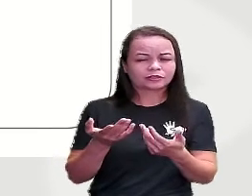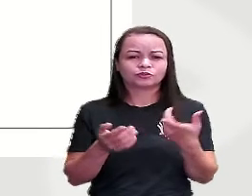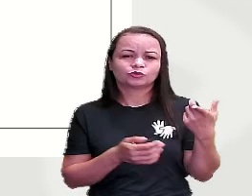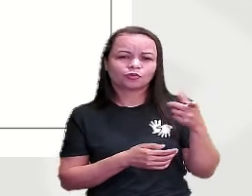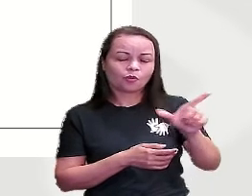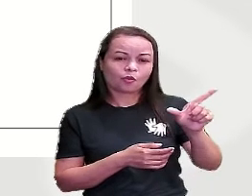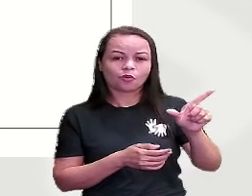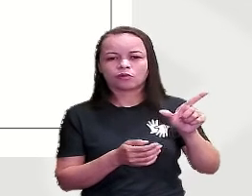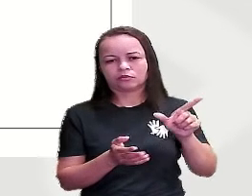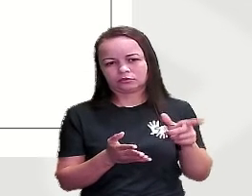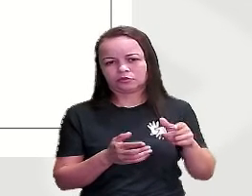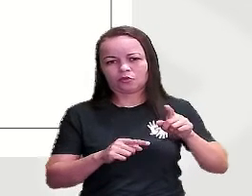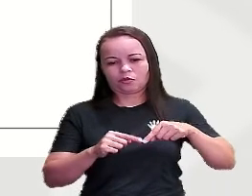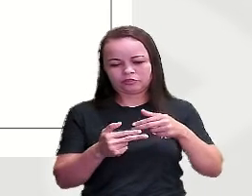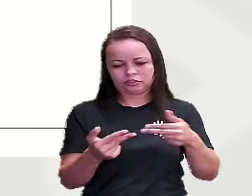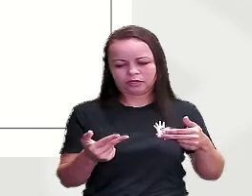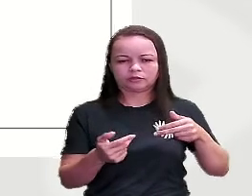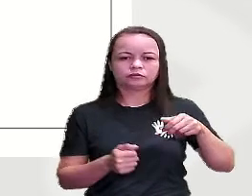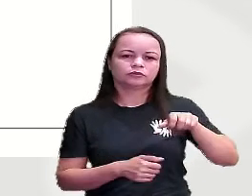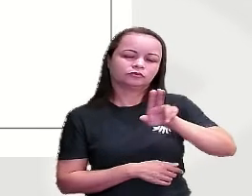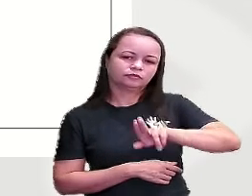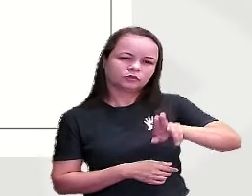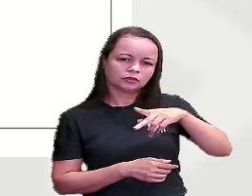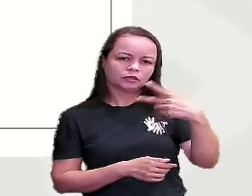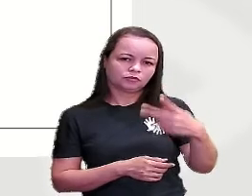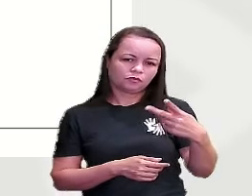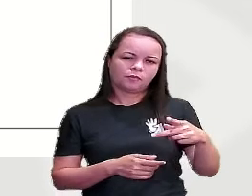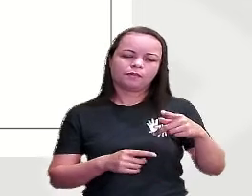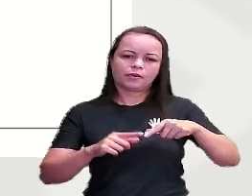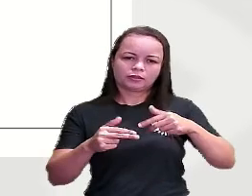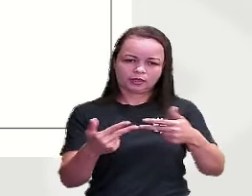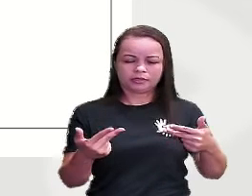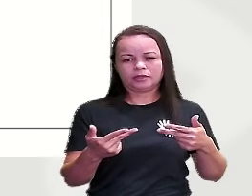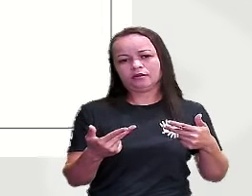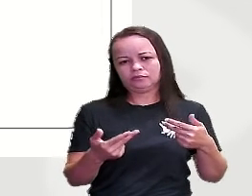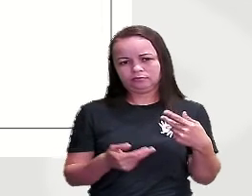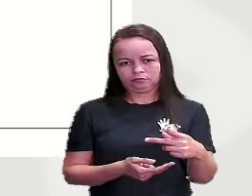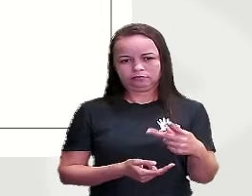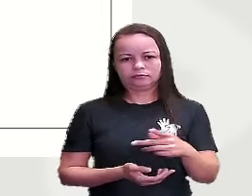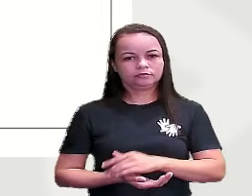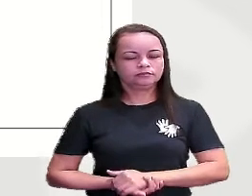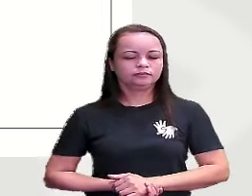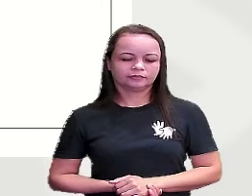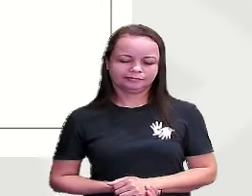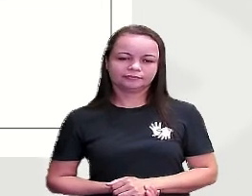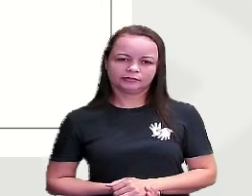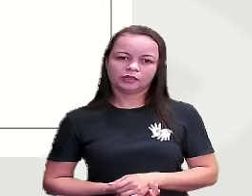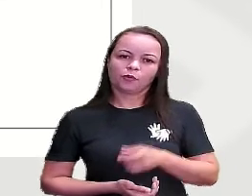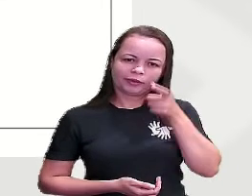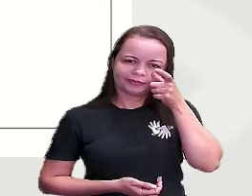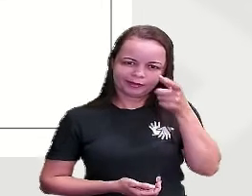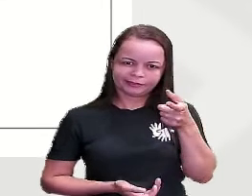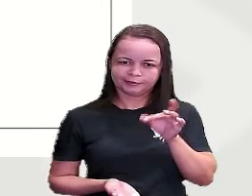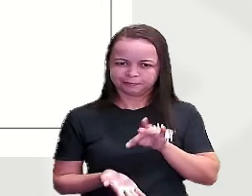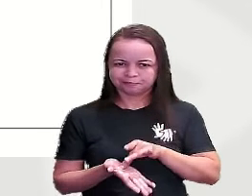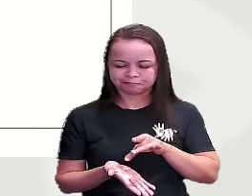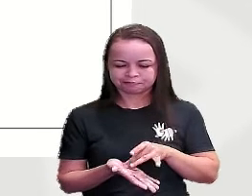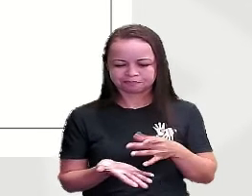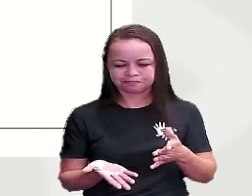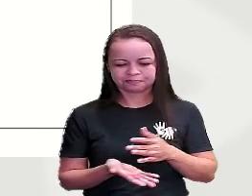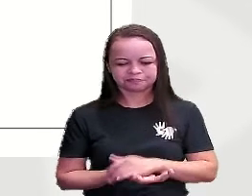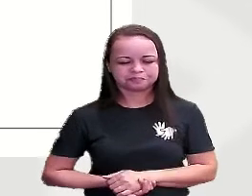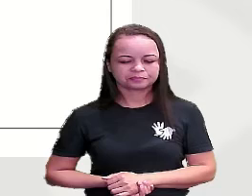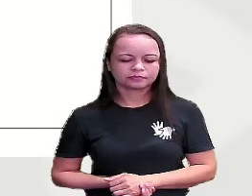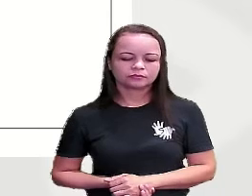Que foram utilizados O mesmo material para ser confeccionado Olha aí que interessante E